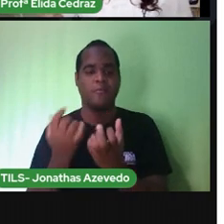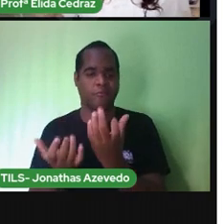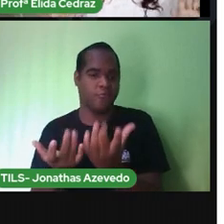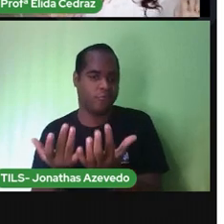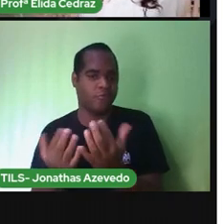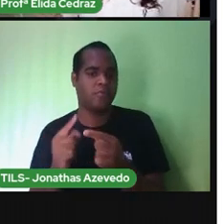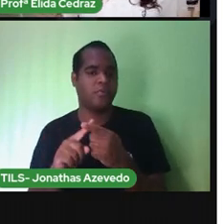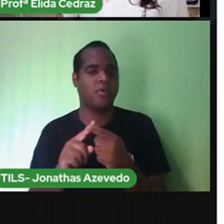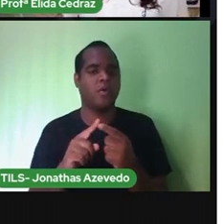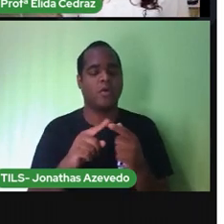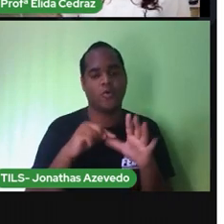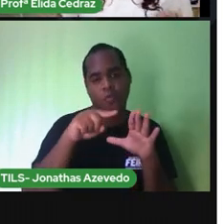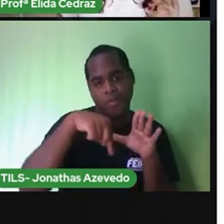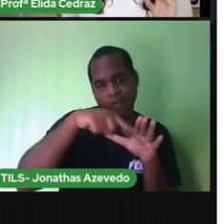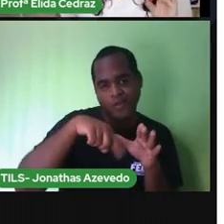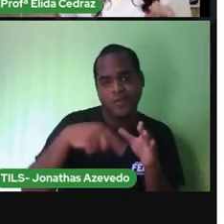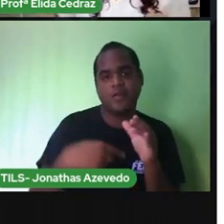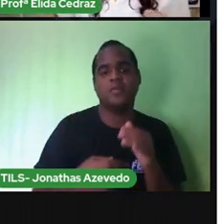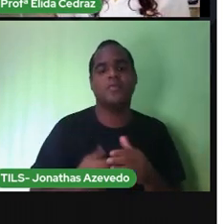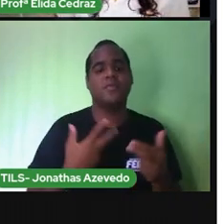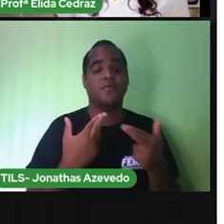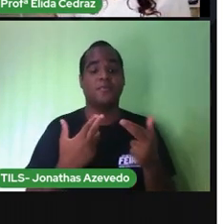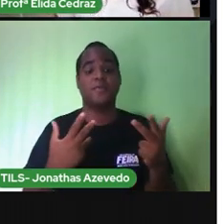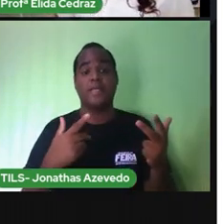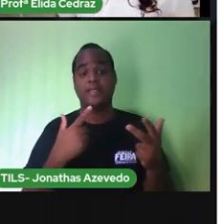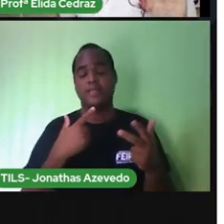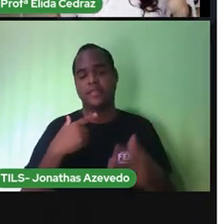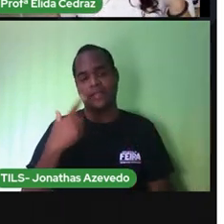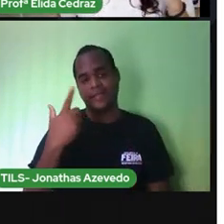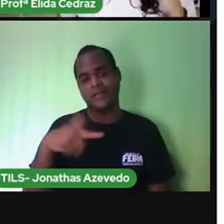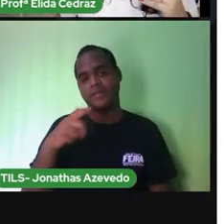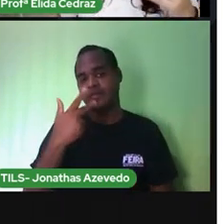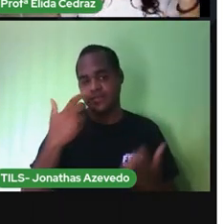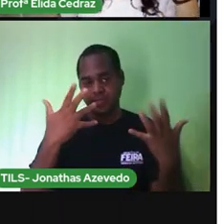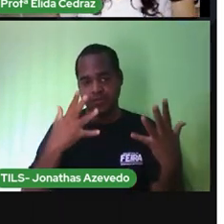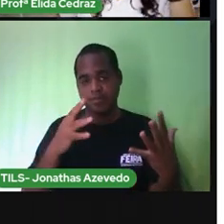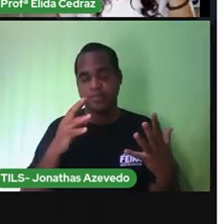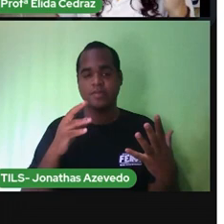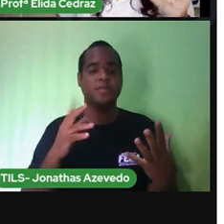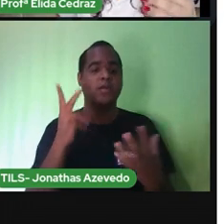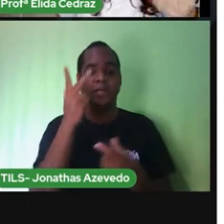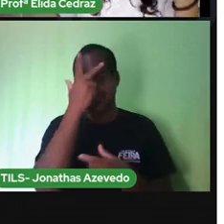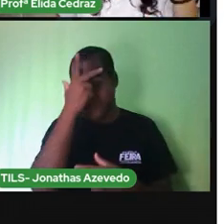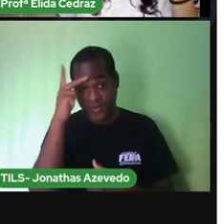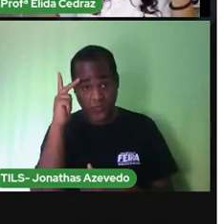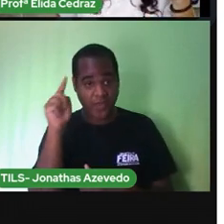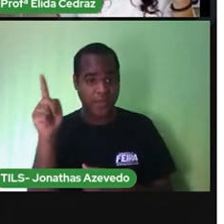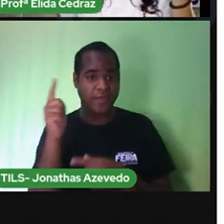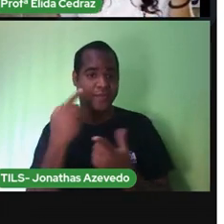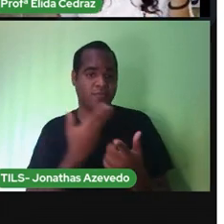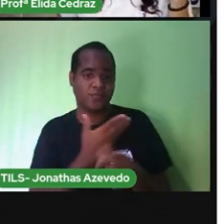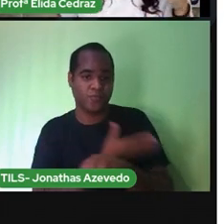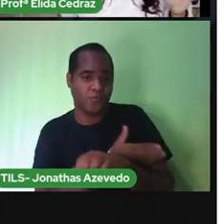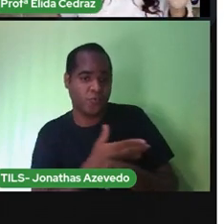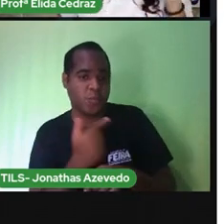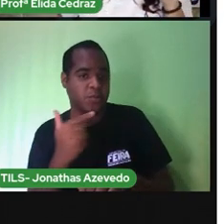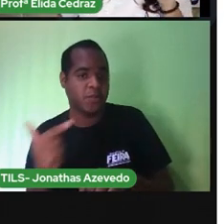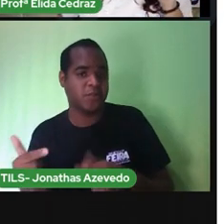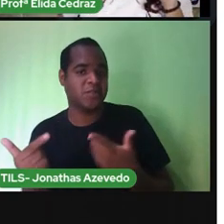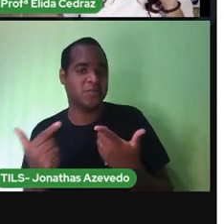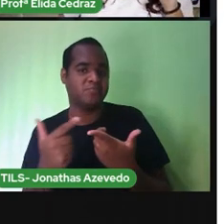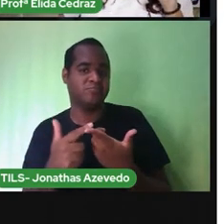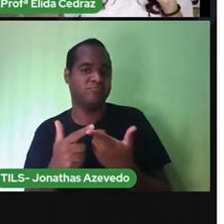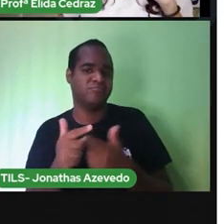lavar roupa essas coisas mas infelizmente quando as pessoas não tem uma prática de higiene coletiva